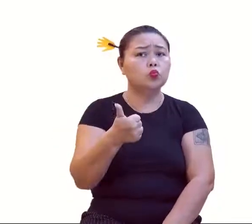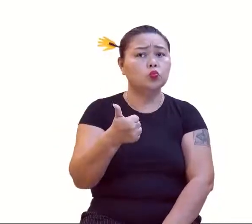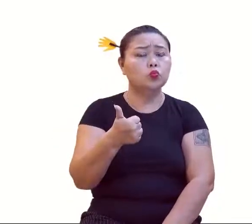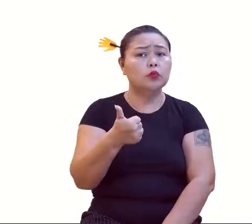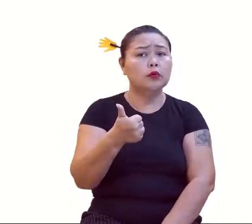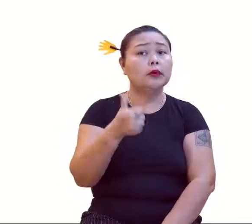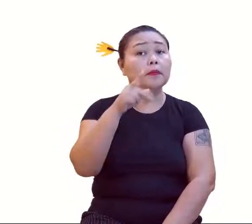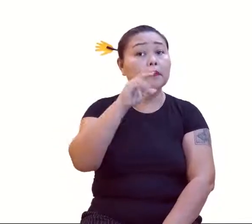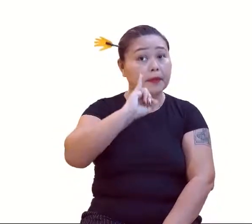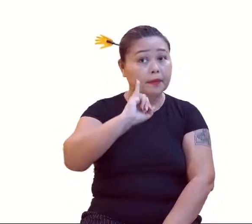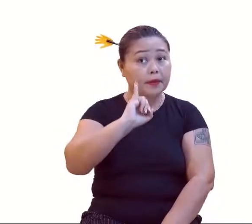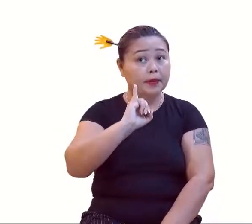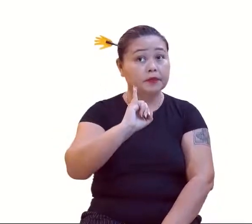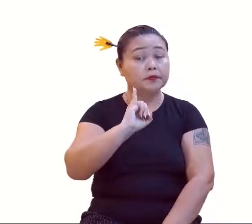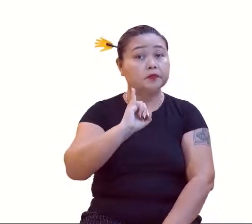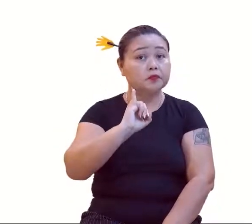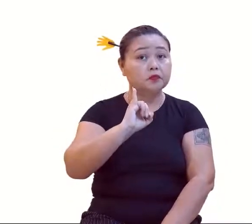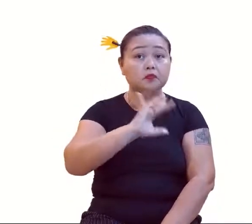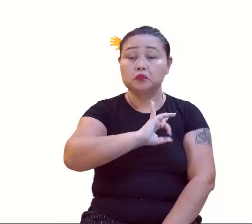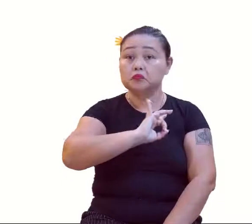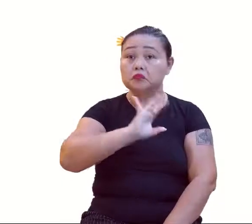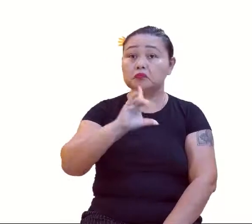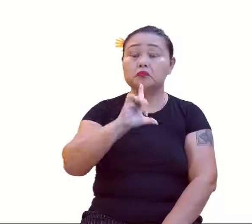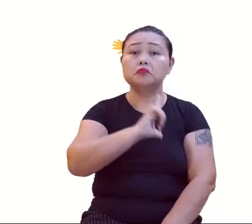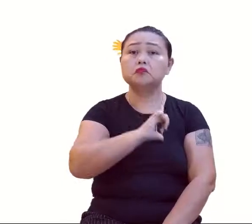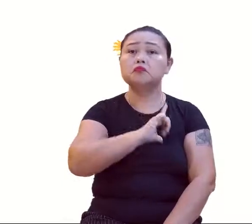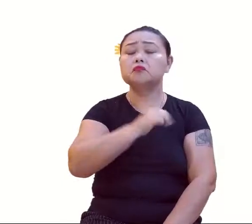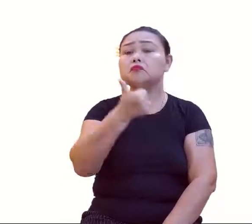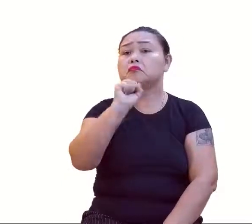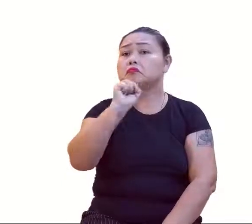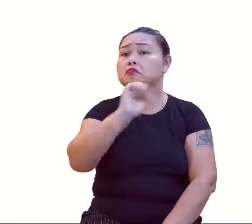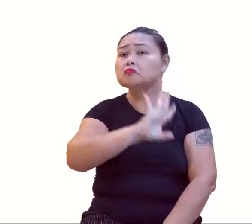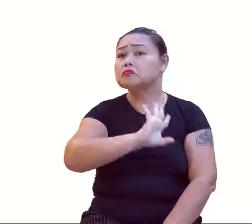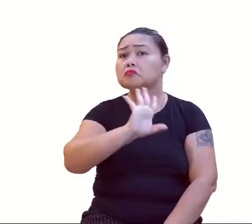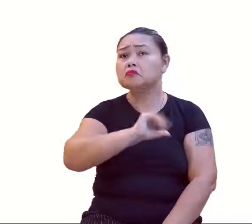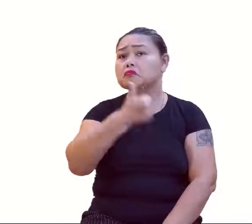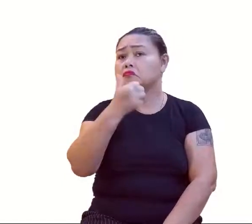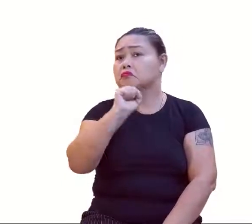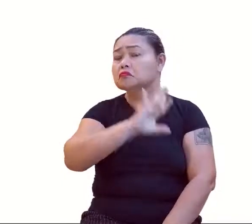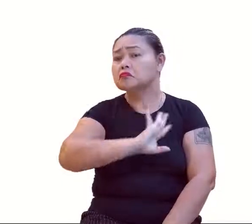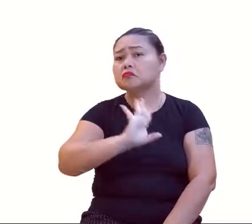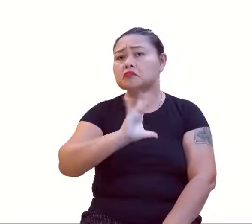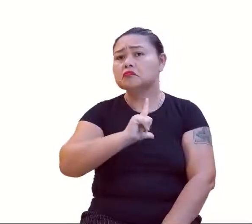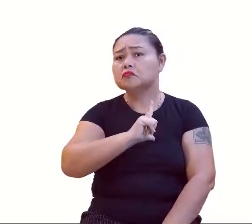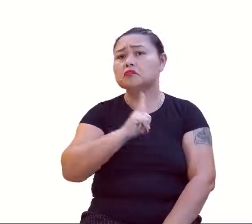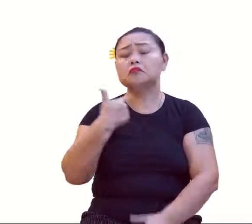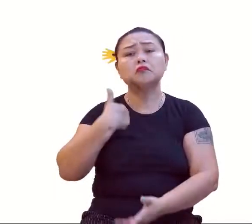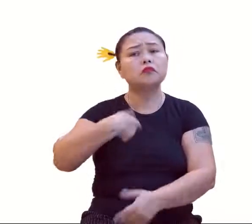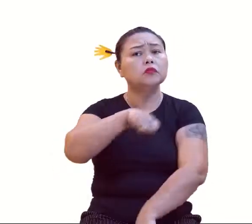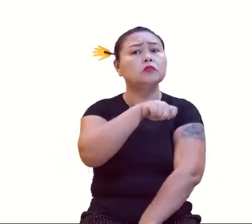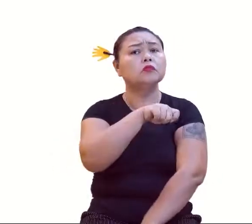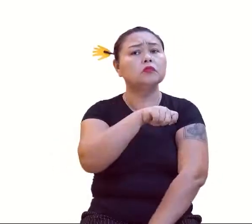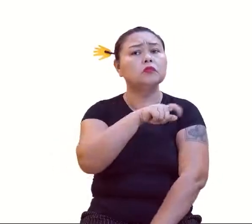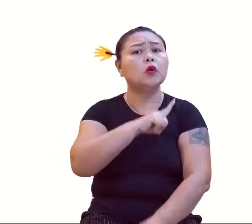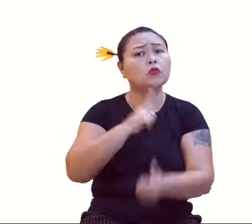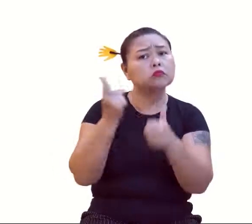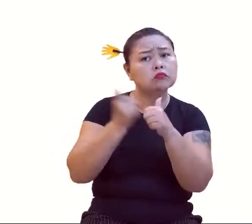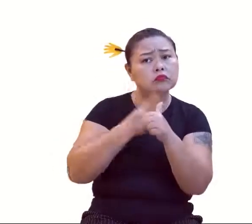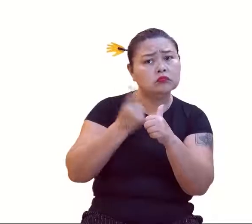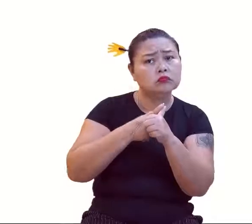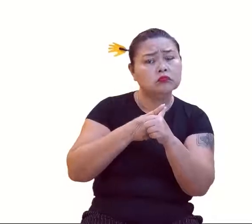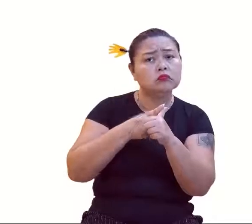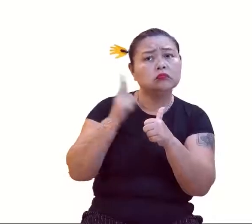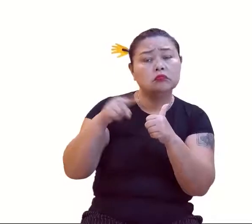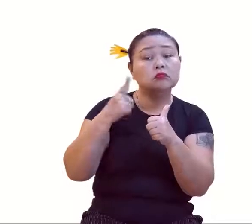ímpar, né? Que é só esse daí. Mas ele quer só o décimo oitavo. Só o décimo oitavo. faz a referência que o A1 vai ser o primeiro. Isso.